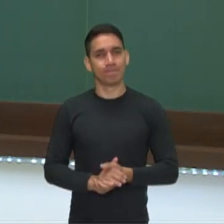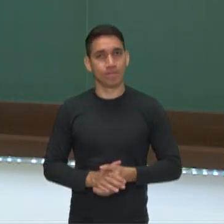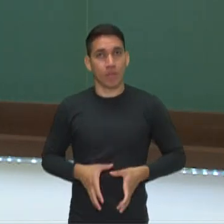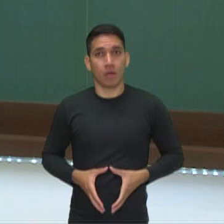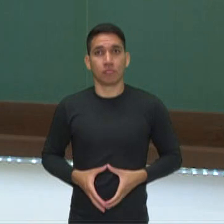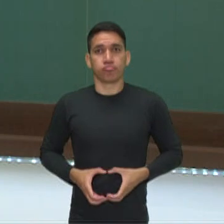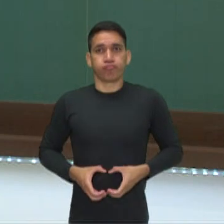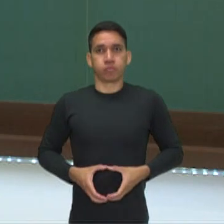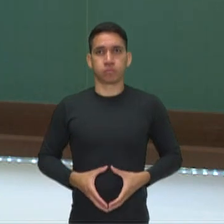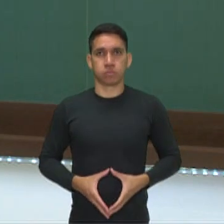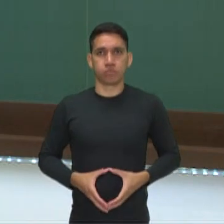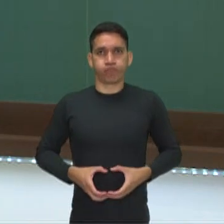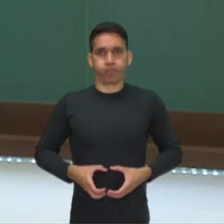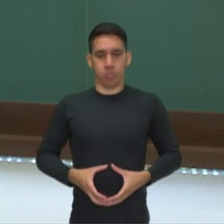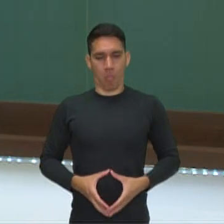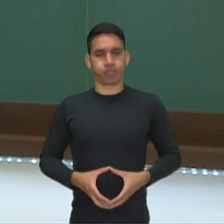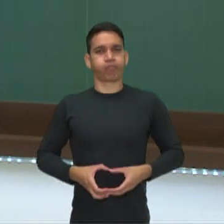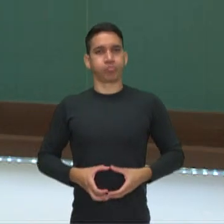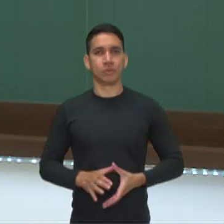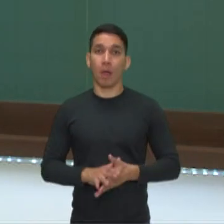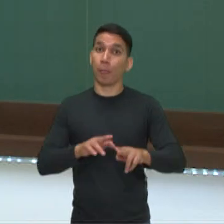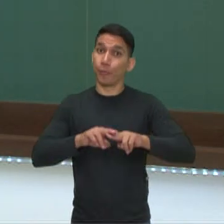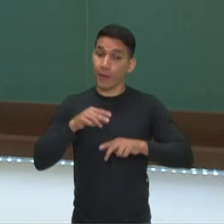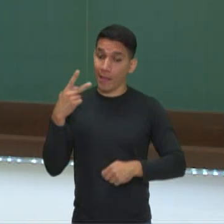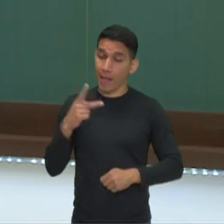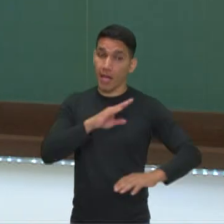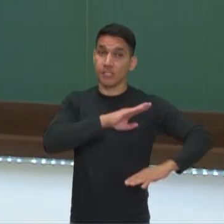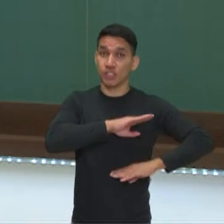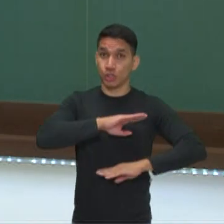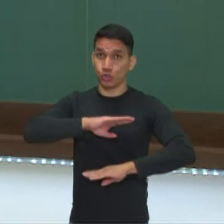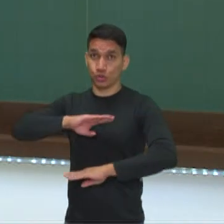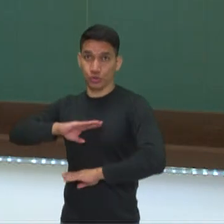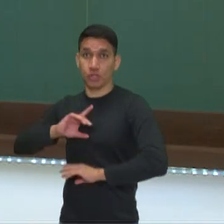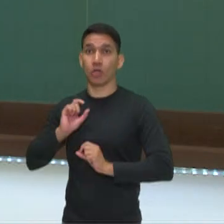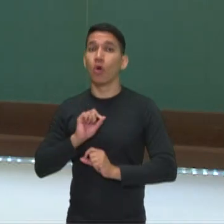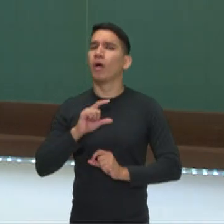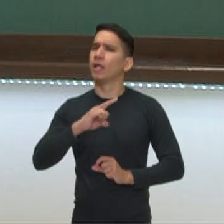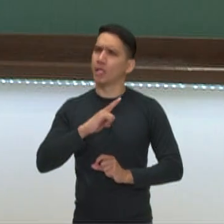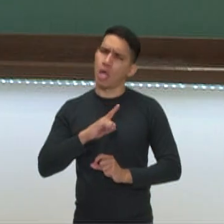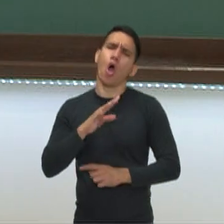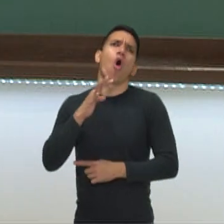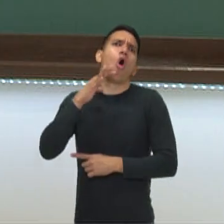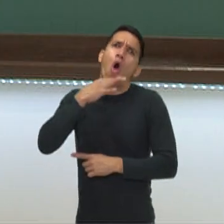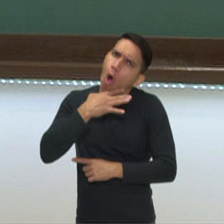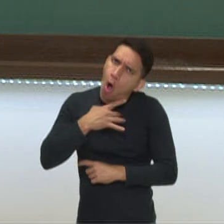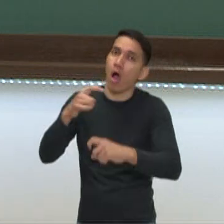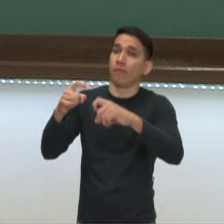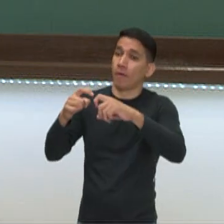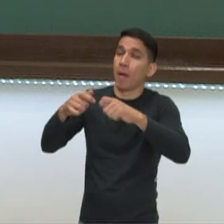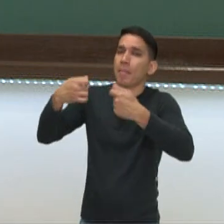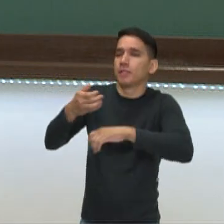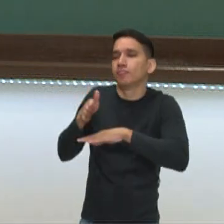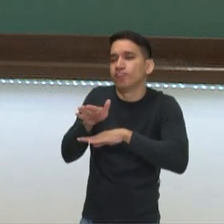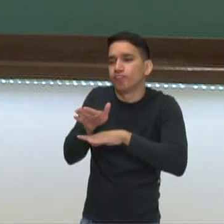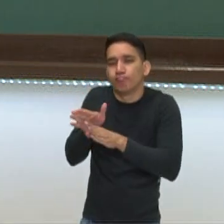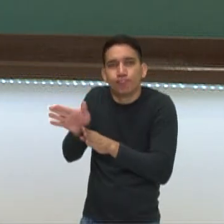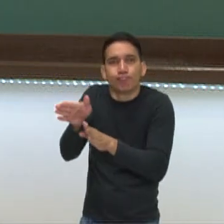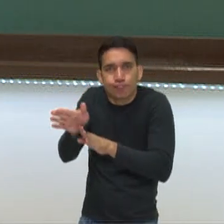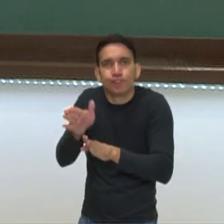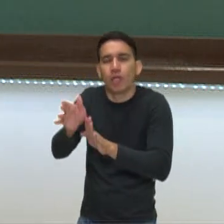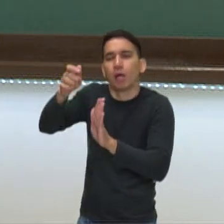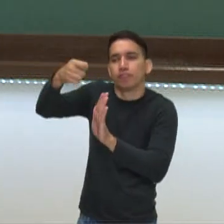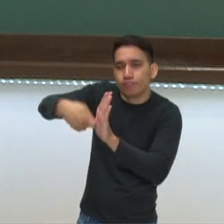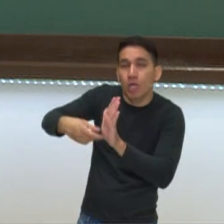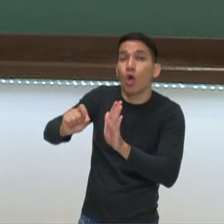musculatura da bexiga. Então nesses casos todos, é claro que é um médico que deve fazer o aconselhamento, mas